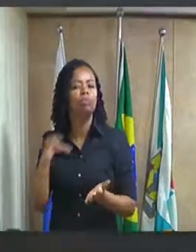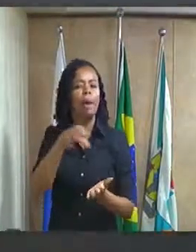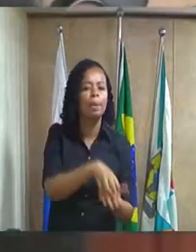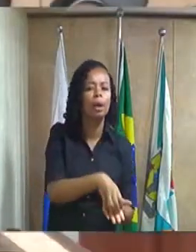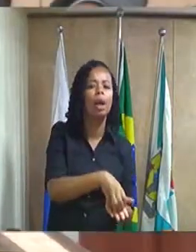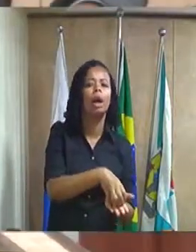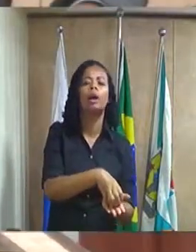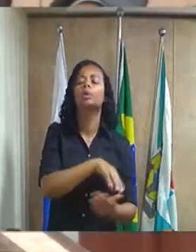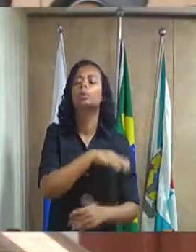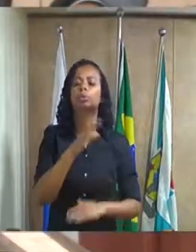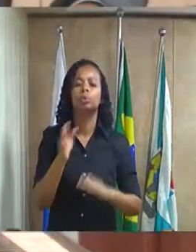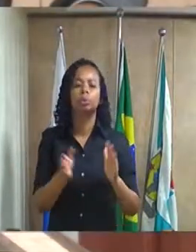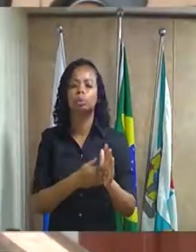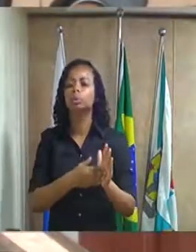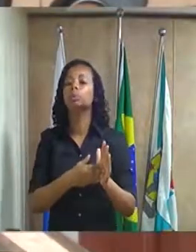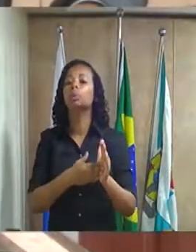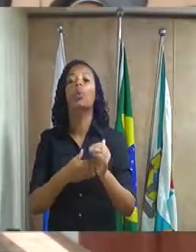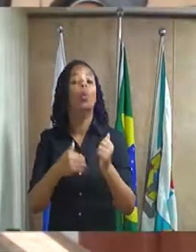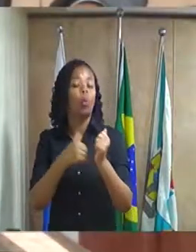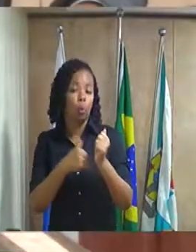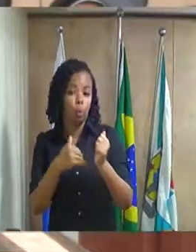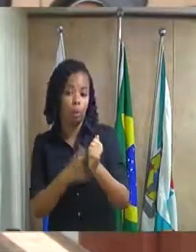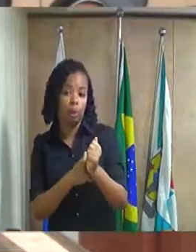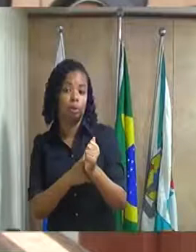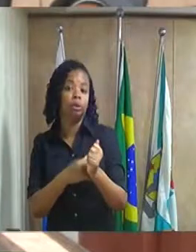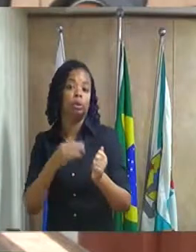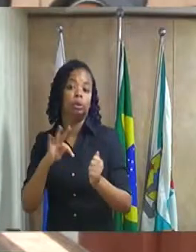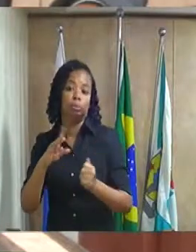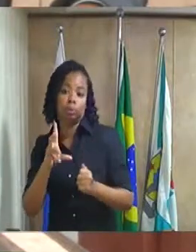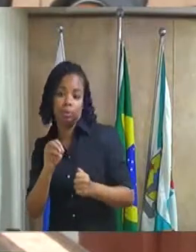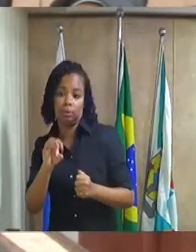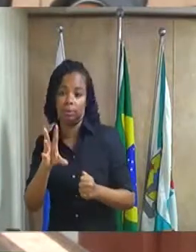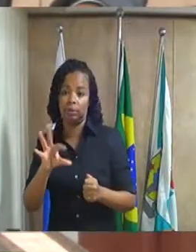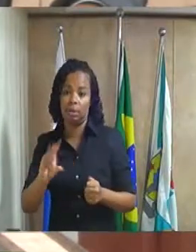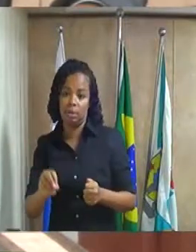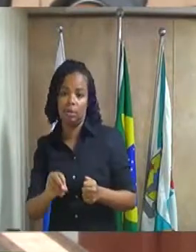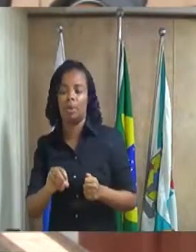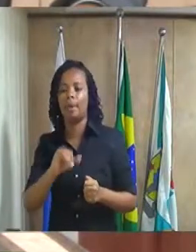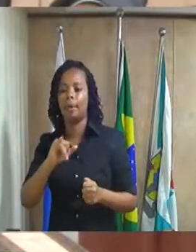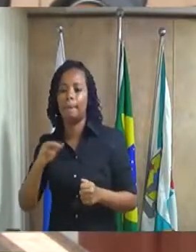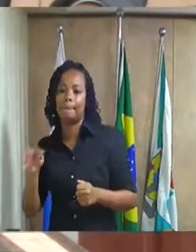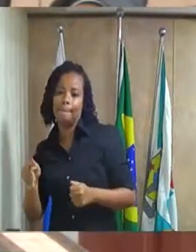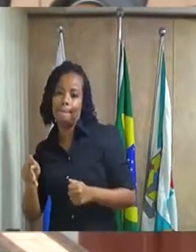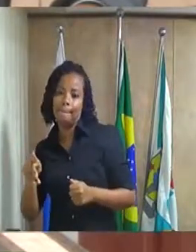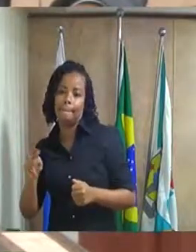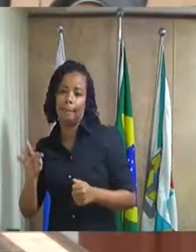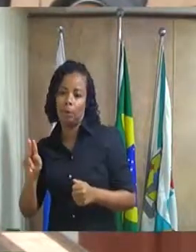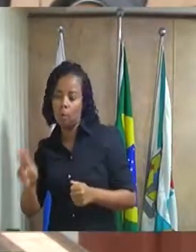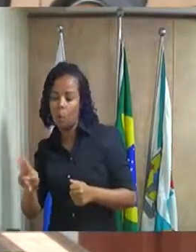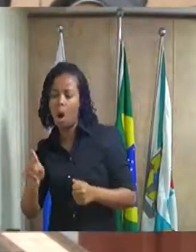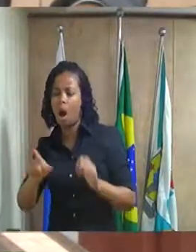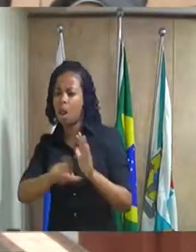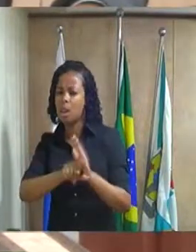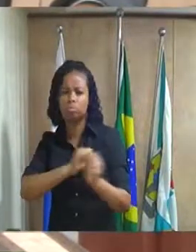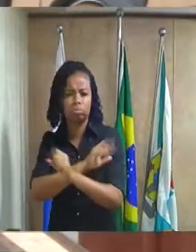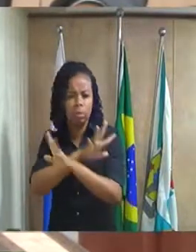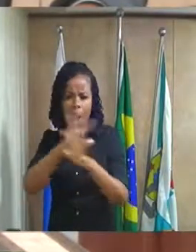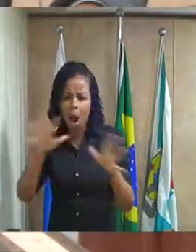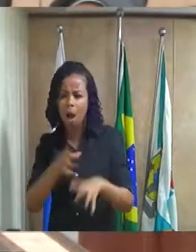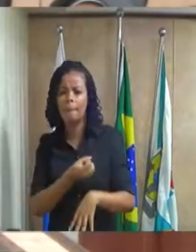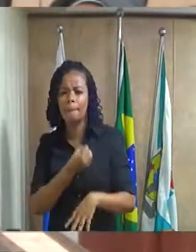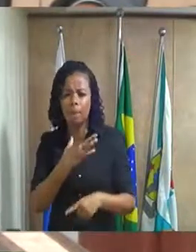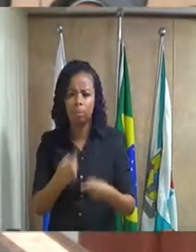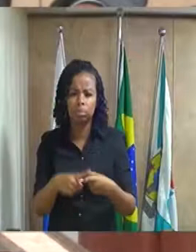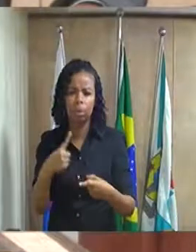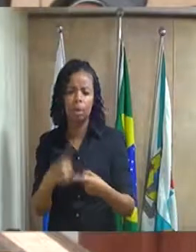o seu código imobiliário, ou seja, ter o seu IPTU. E a lei é muito clara, muito boa, porque ele